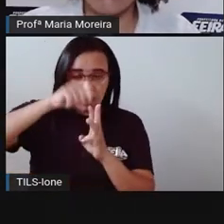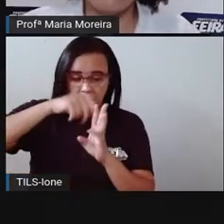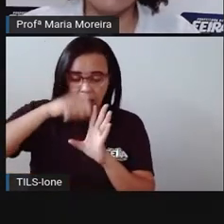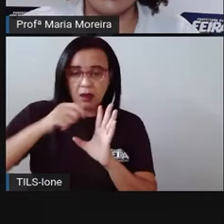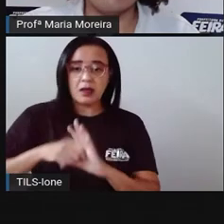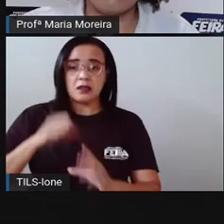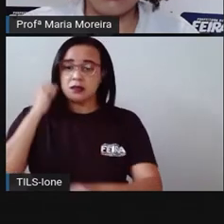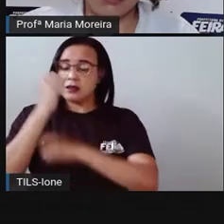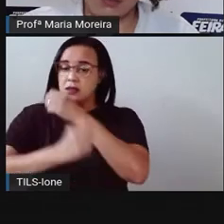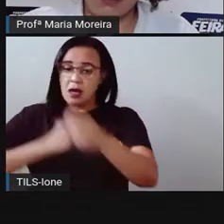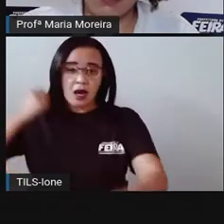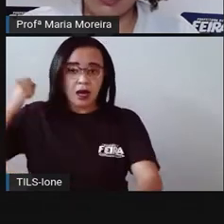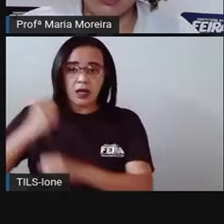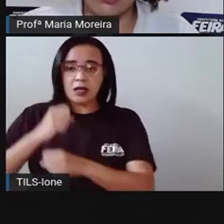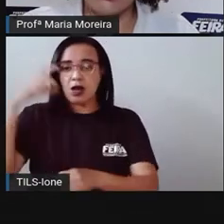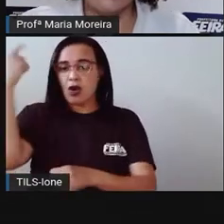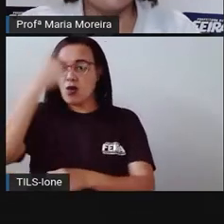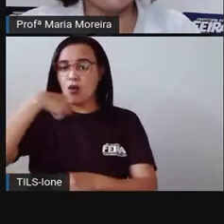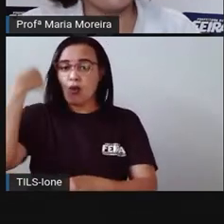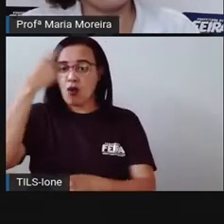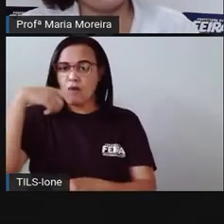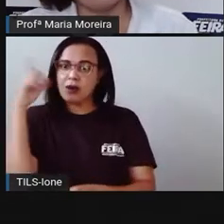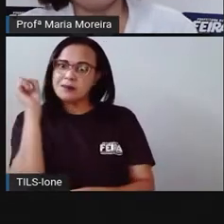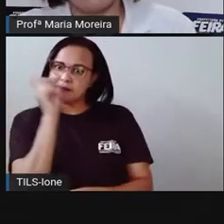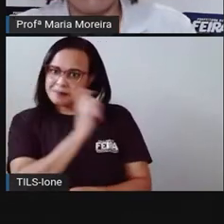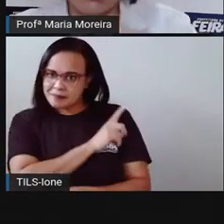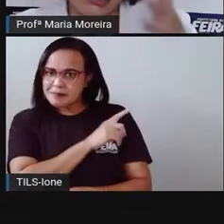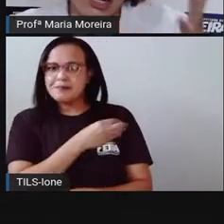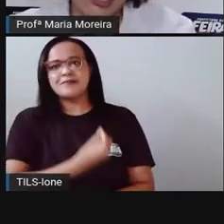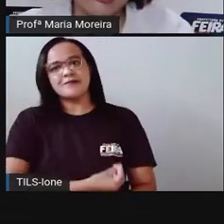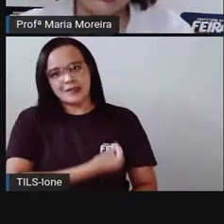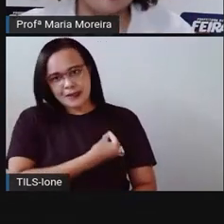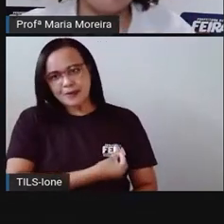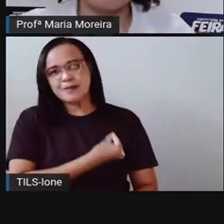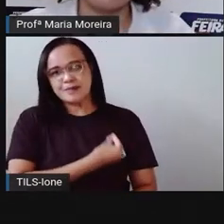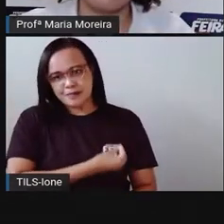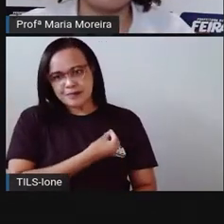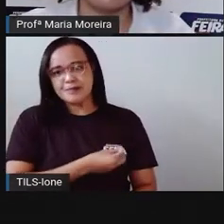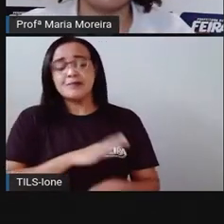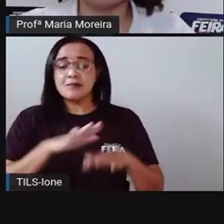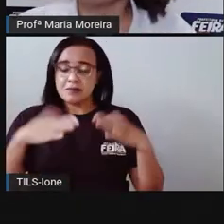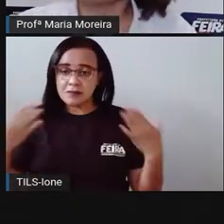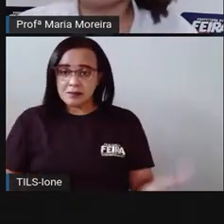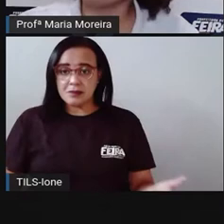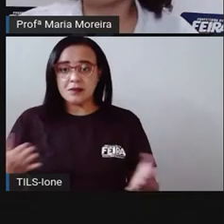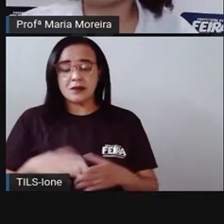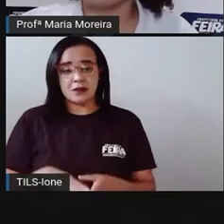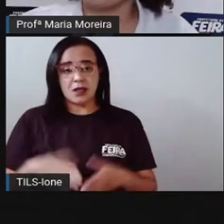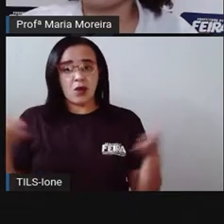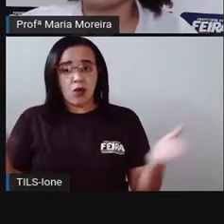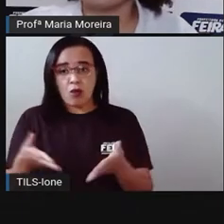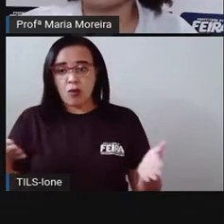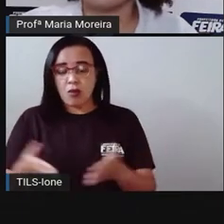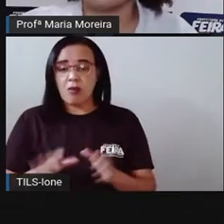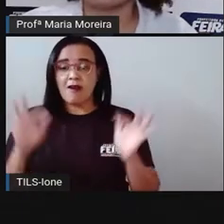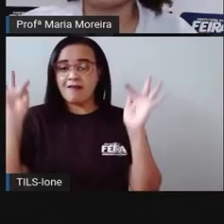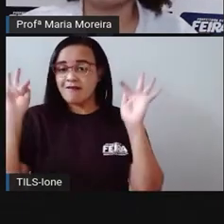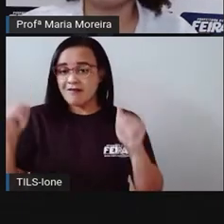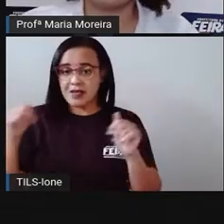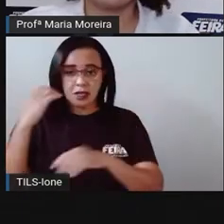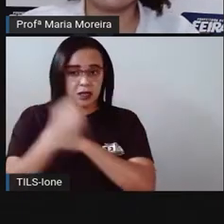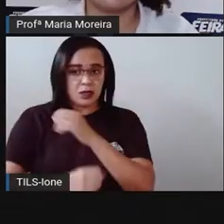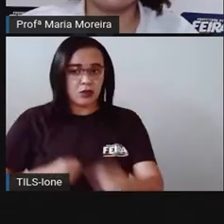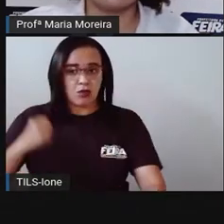seria complicado viver, né? E aí, chegando aí nesse final de ano, todo mundo vai correndo aí atrás